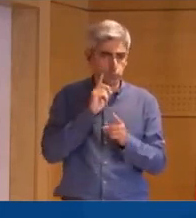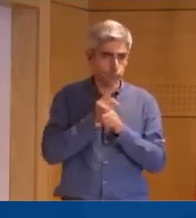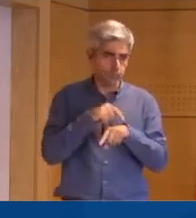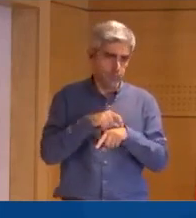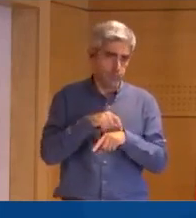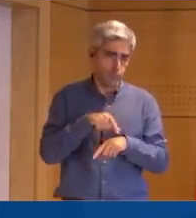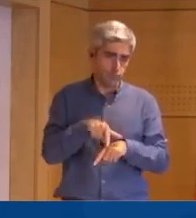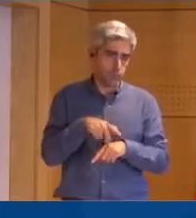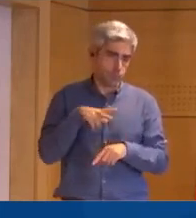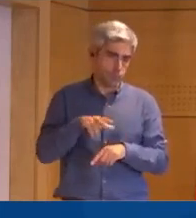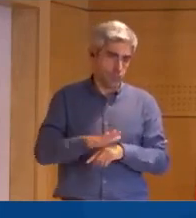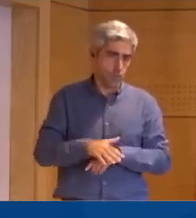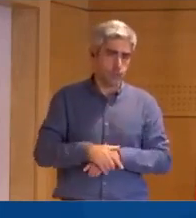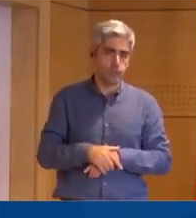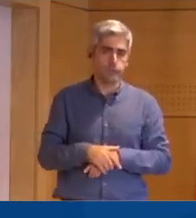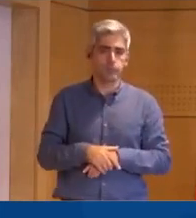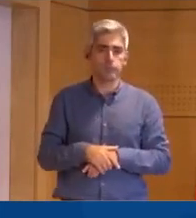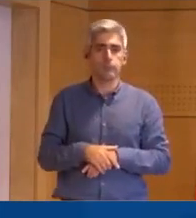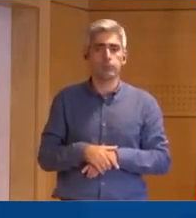em Portugal.